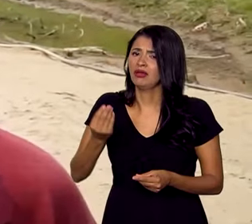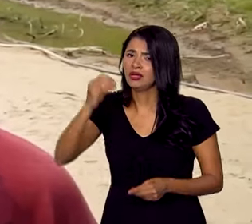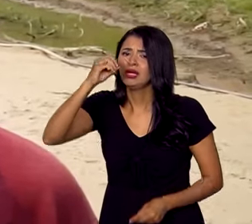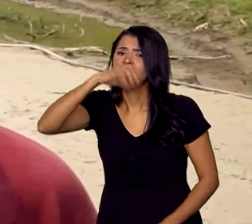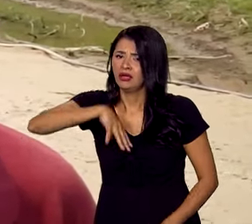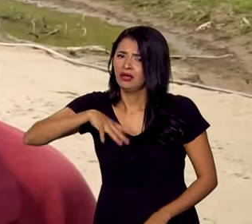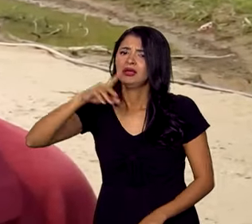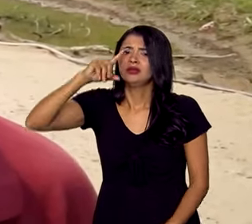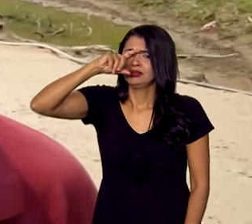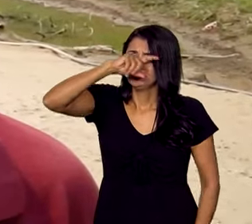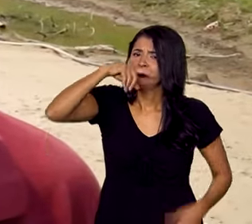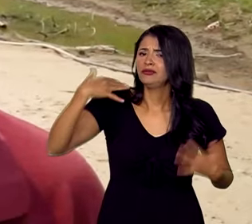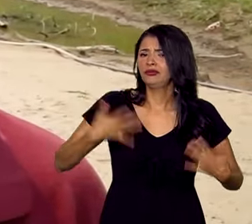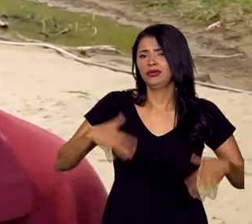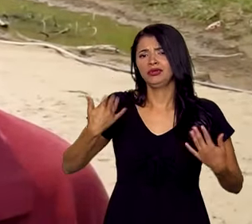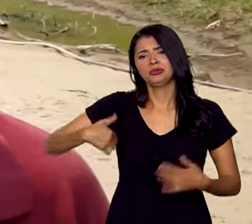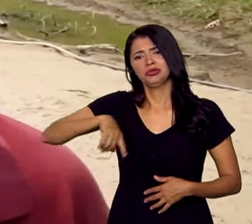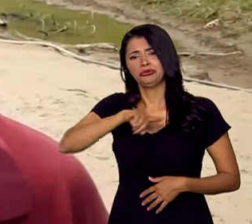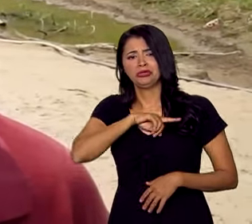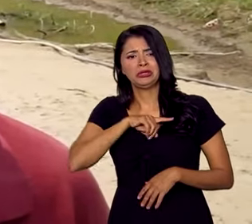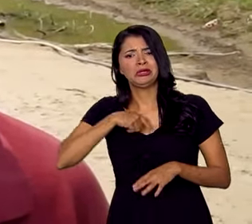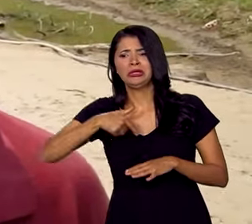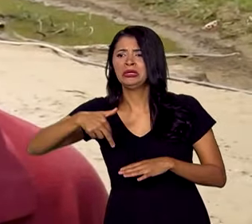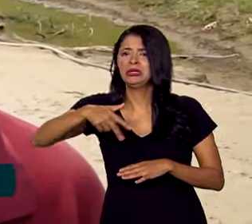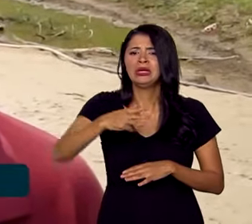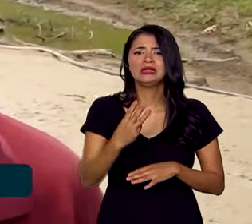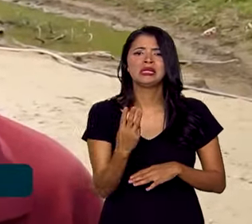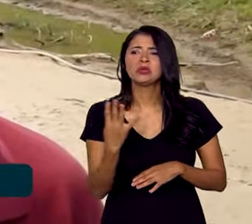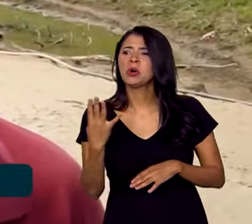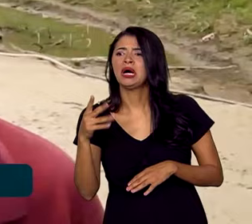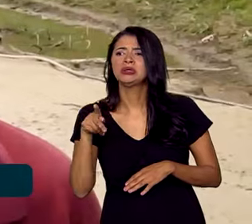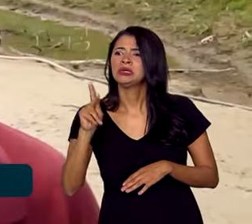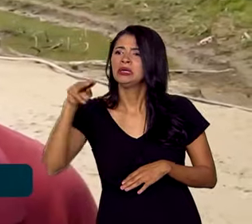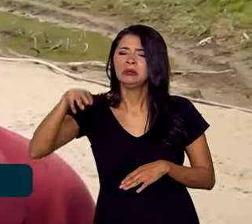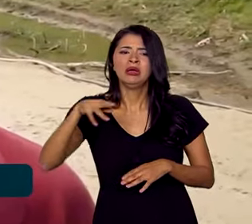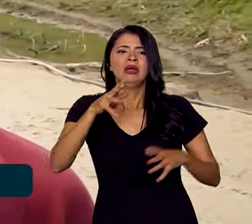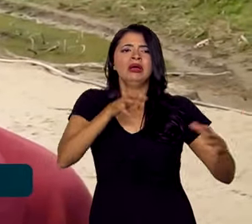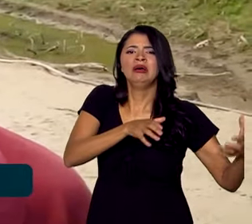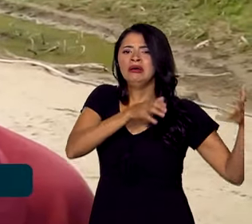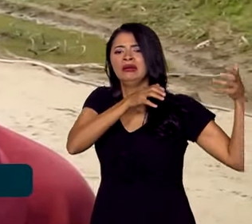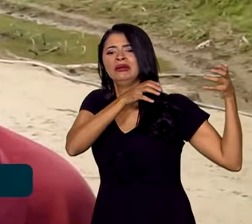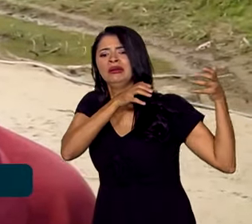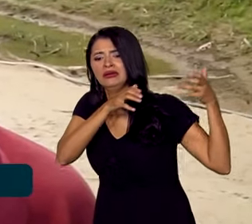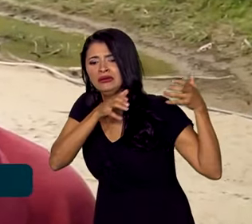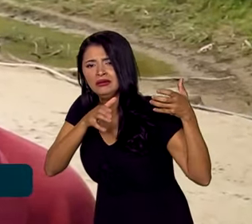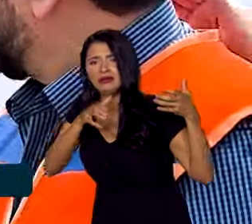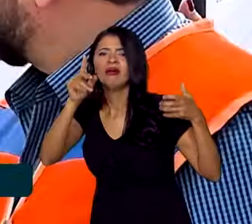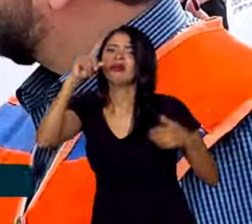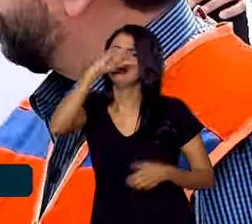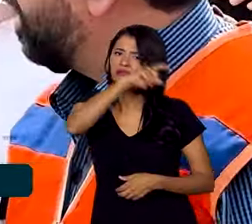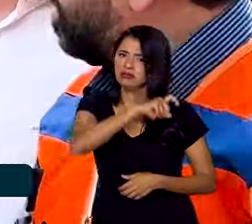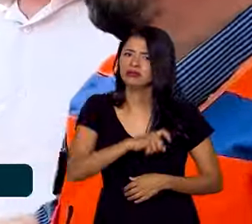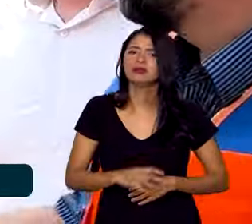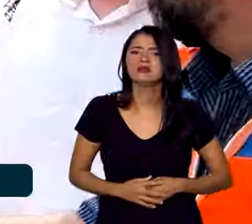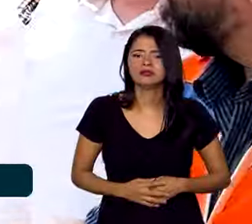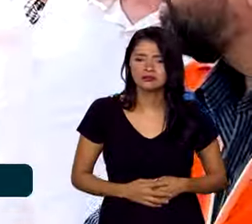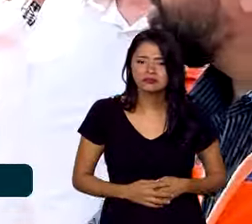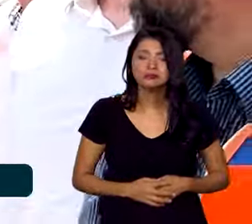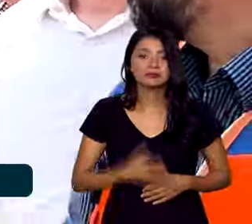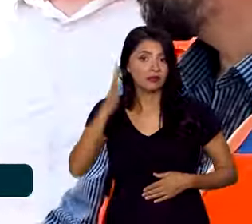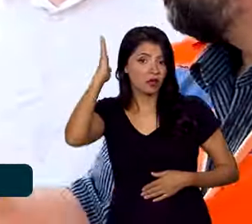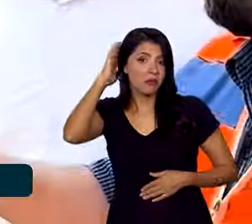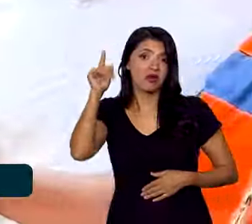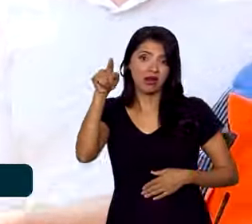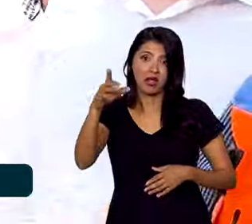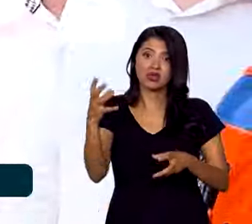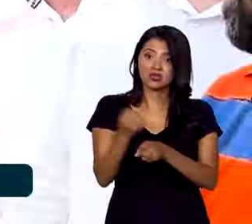para a gente, para os moradores, né? Andar 3, 4 quilômetros para vir buscar água na beira da Amazônia é muito difícil. Atualmente, o Pará tem